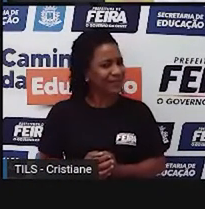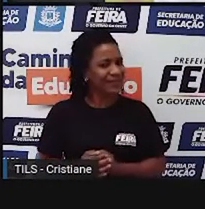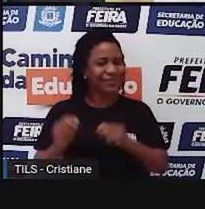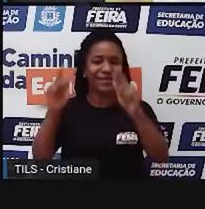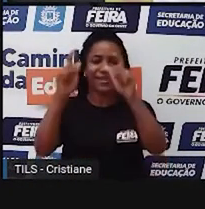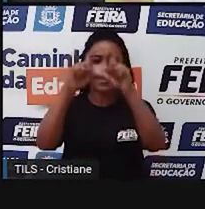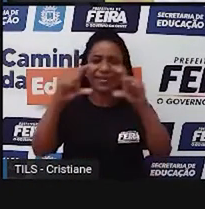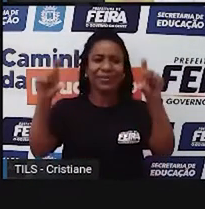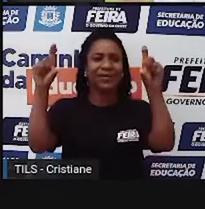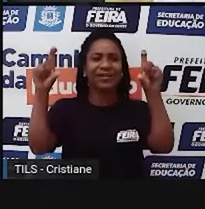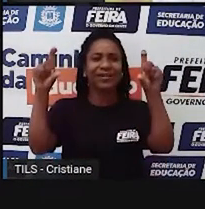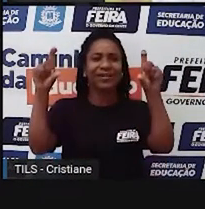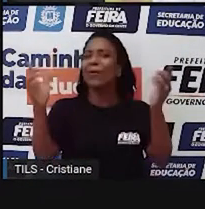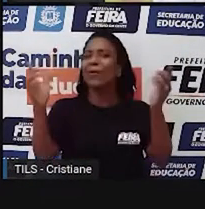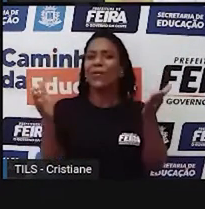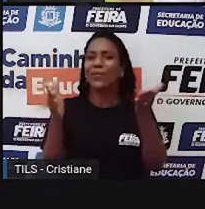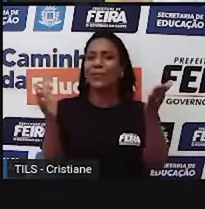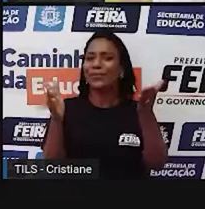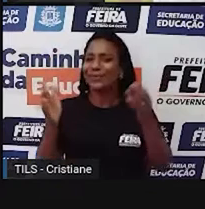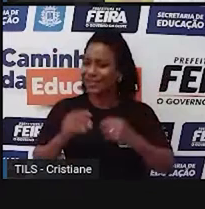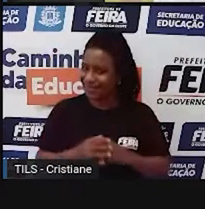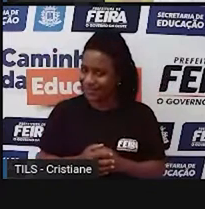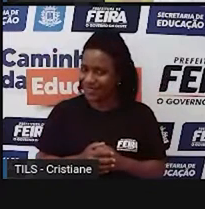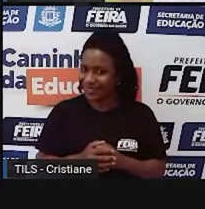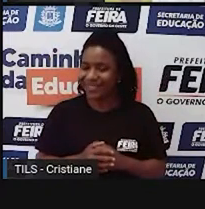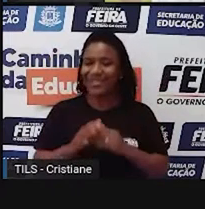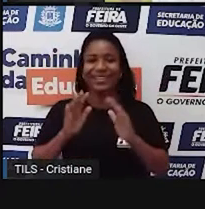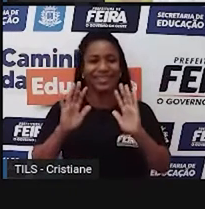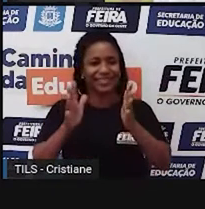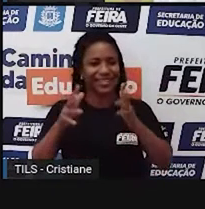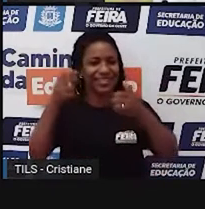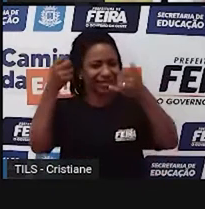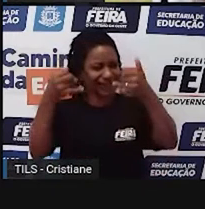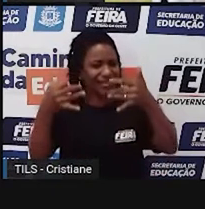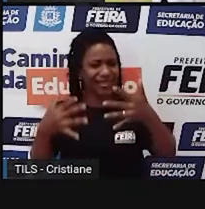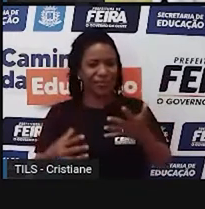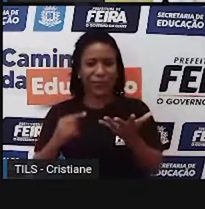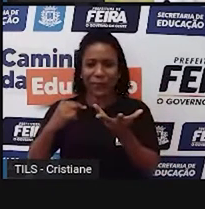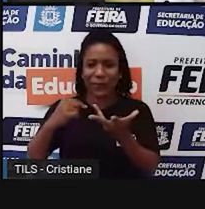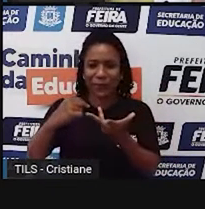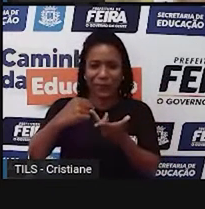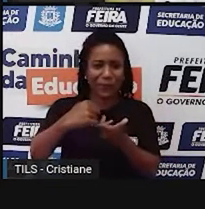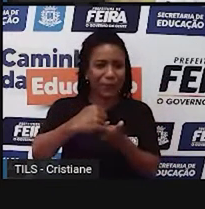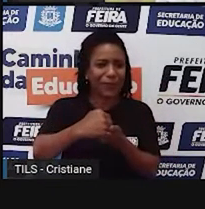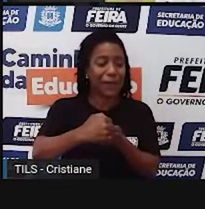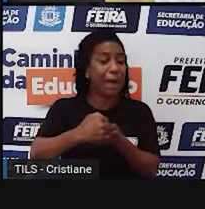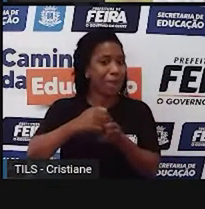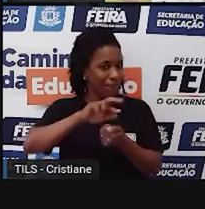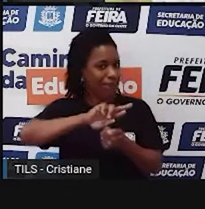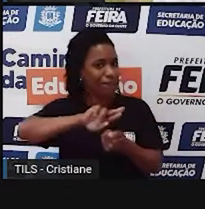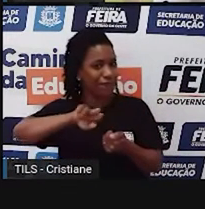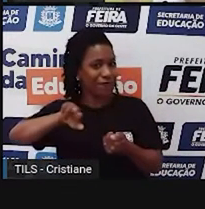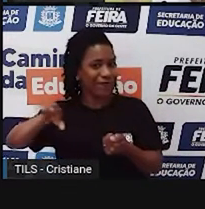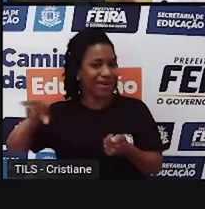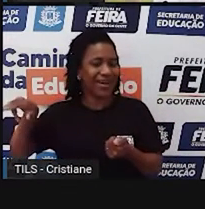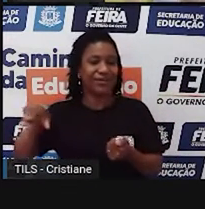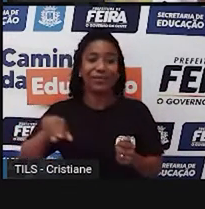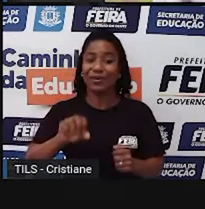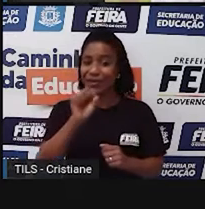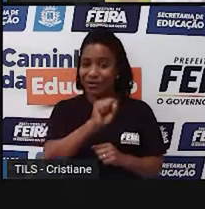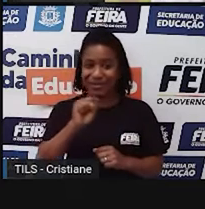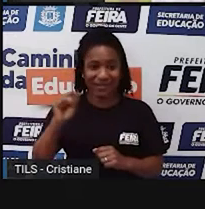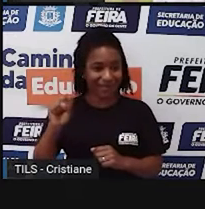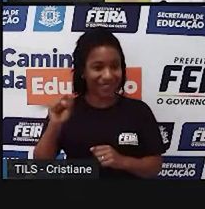tema, né, da aula de hoje, né? Já falamos tantas coisas legais, desde, né, o semestre passado que eu